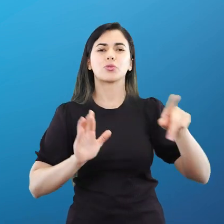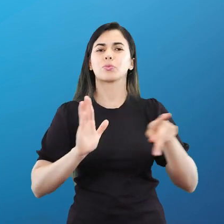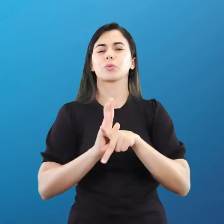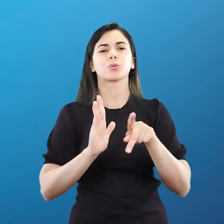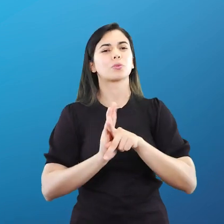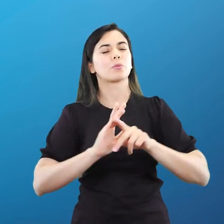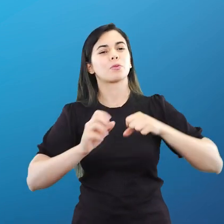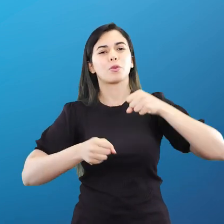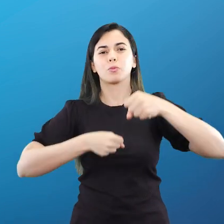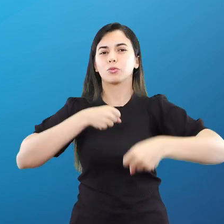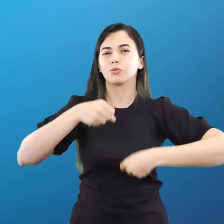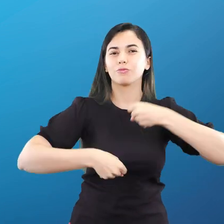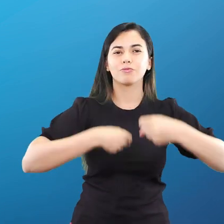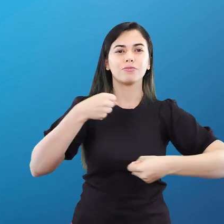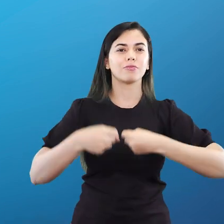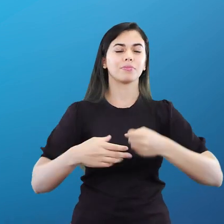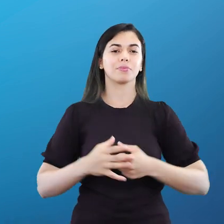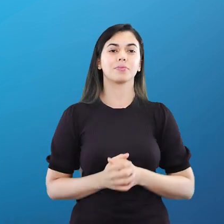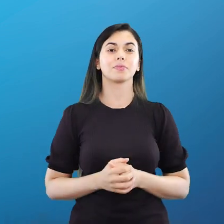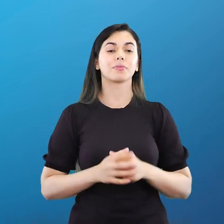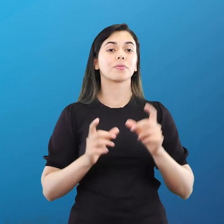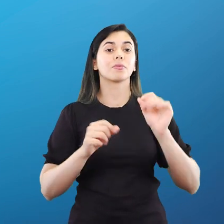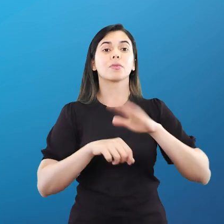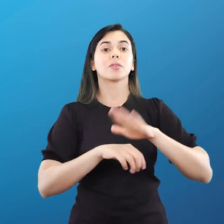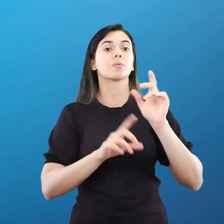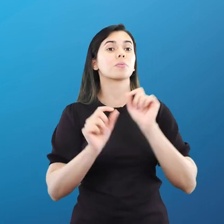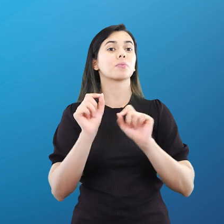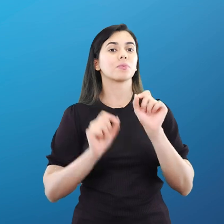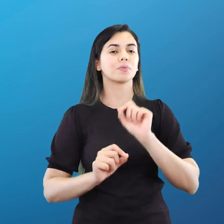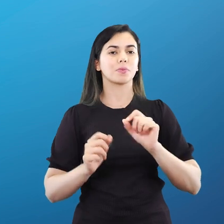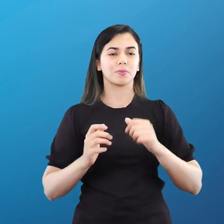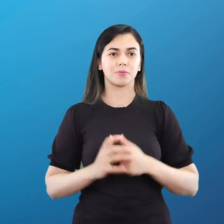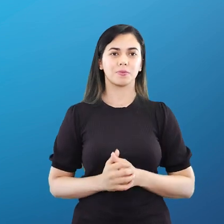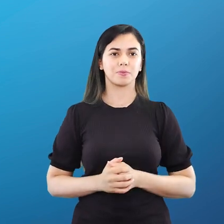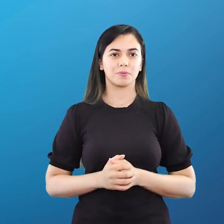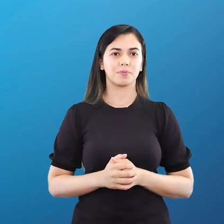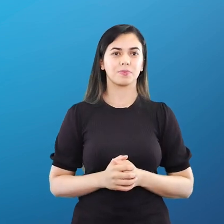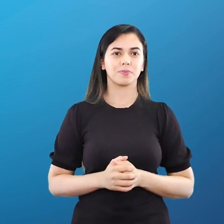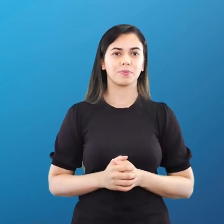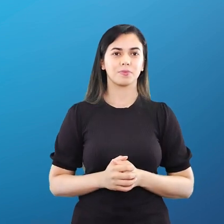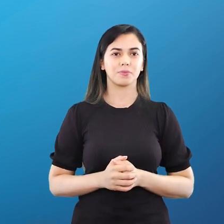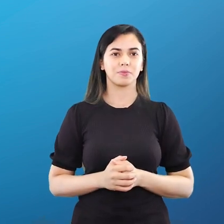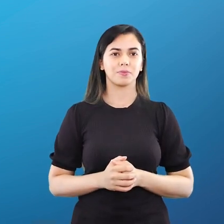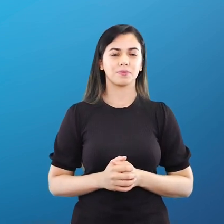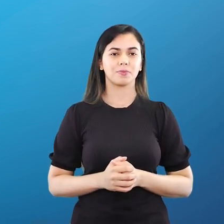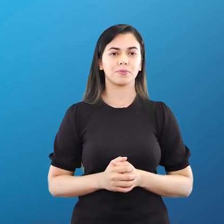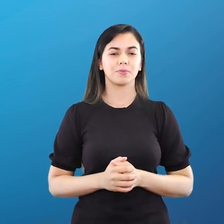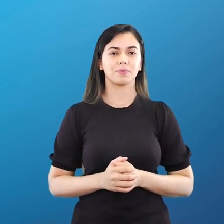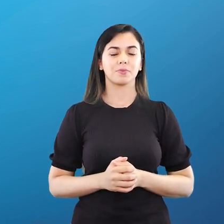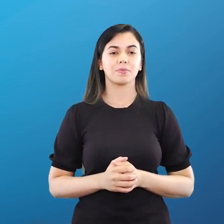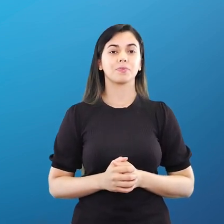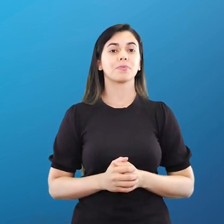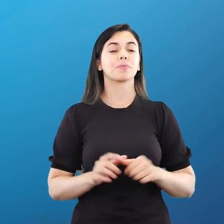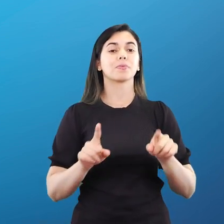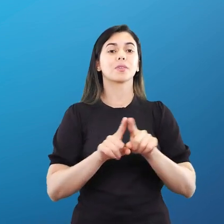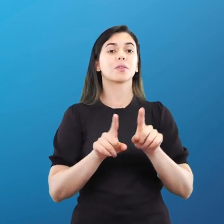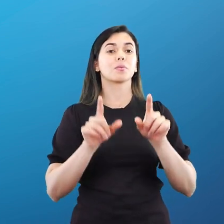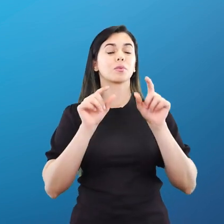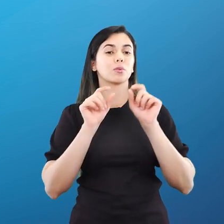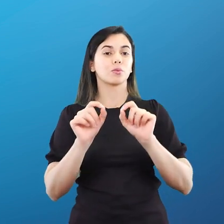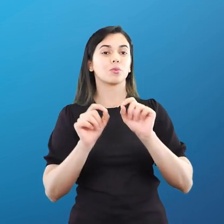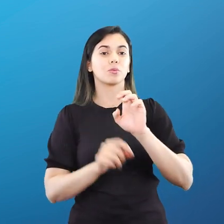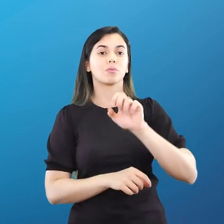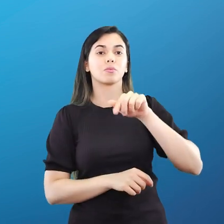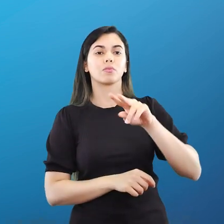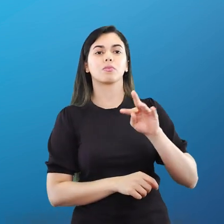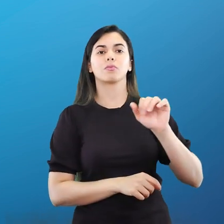racing, de estrada e de pista. O mais, Sorra? Temos mais modalidades. Nós temos a equitação, né? Que é